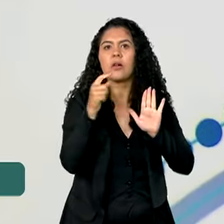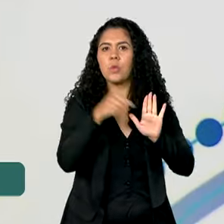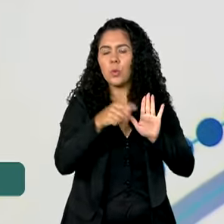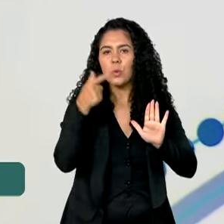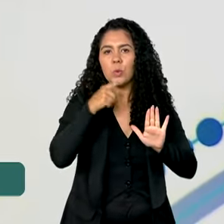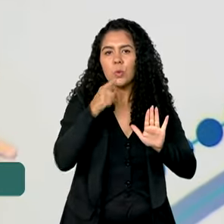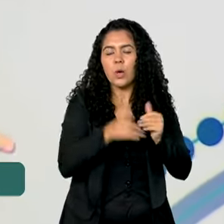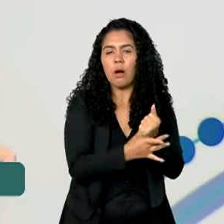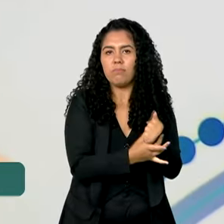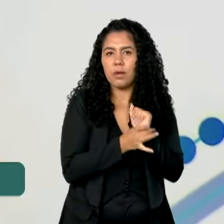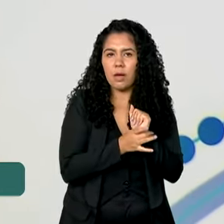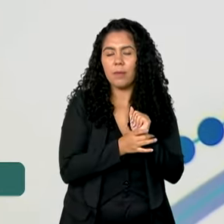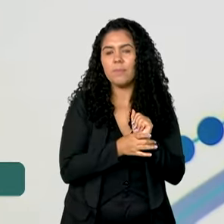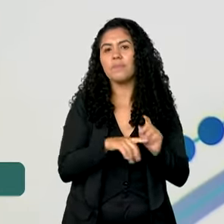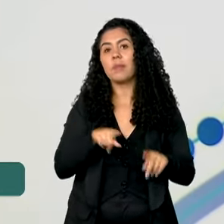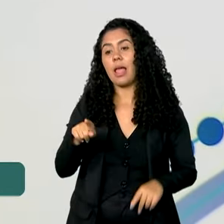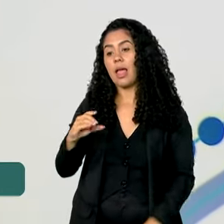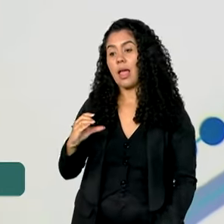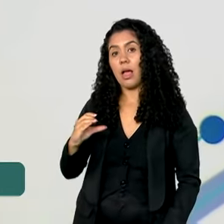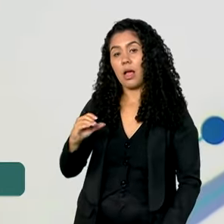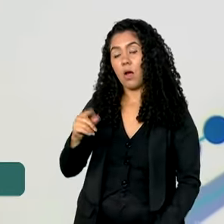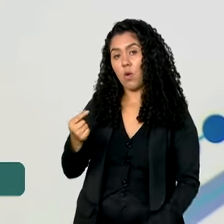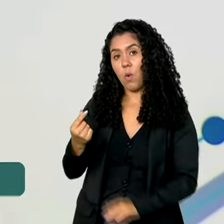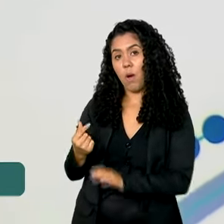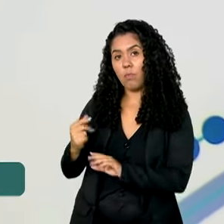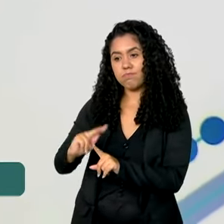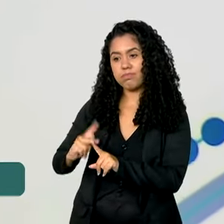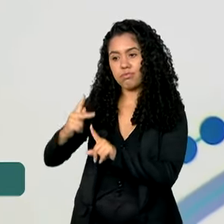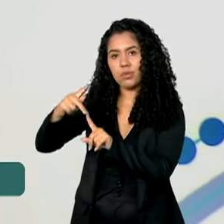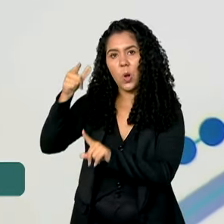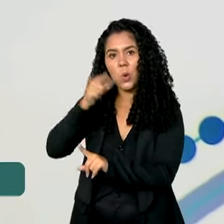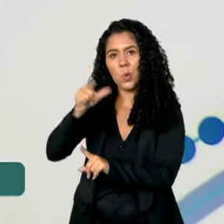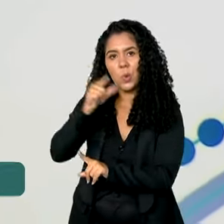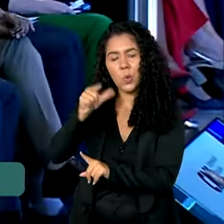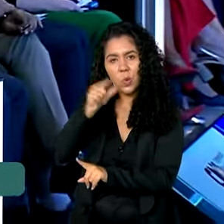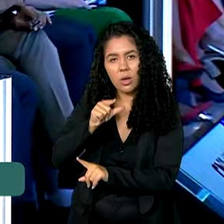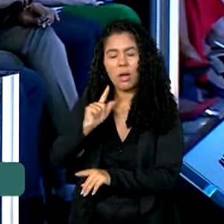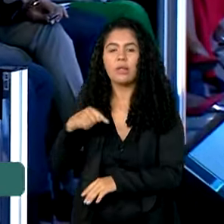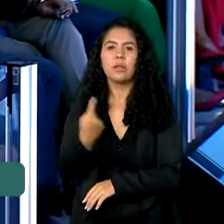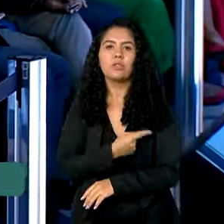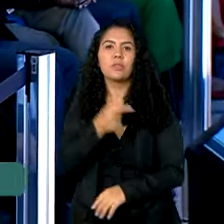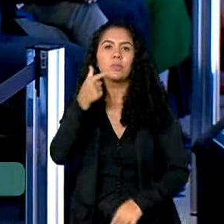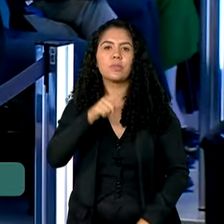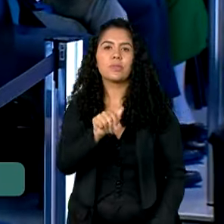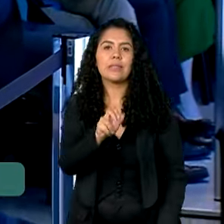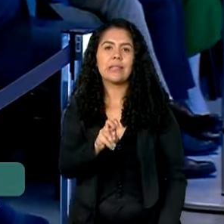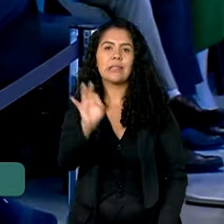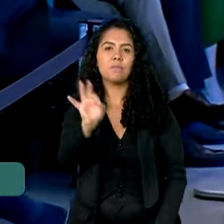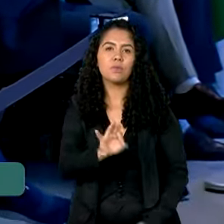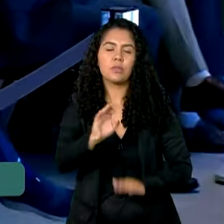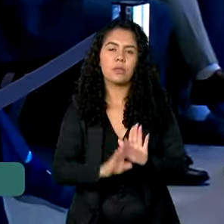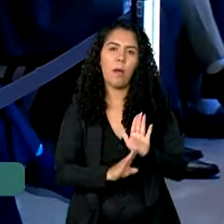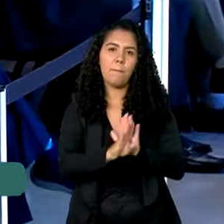E aí o crédito aumentou e nós tivemos quase 15% de aumento de venda de veículos.